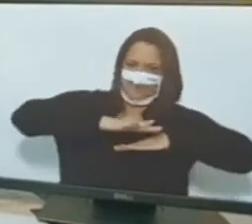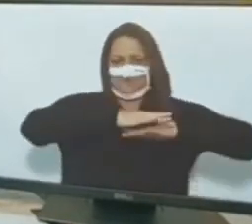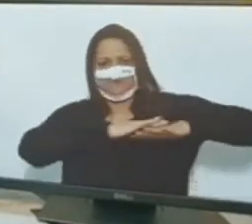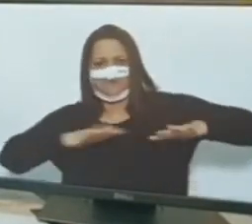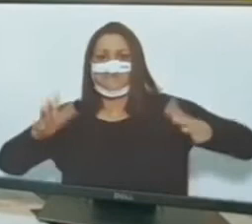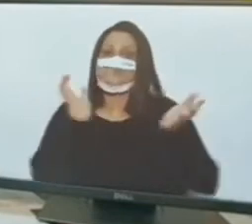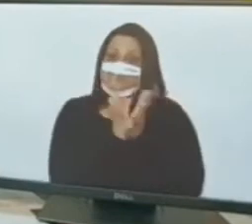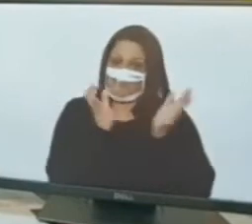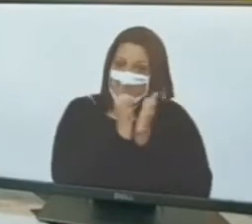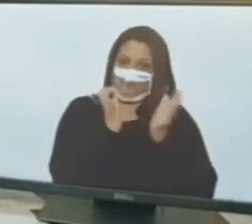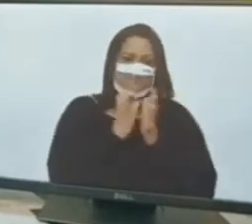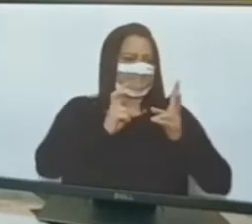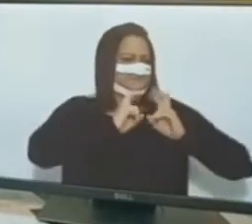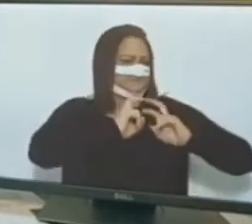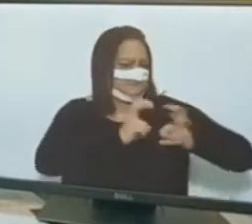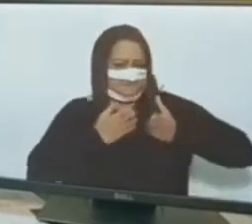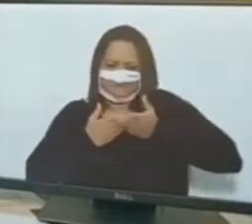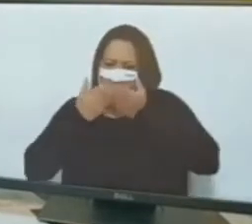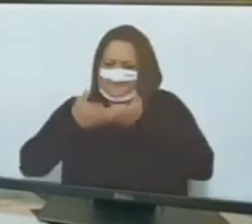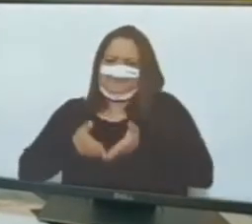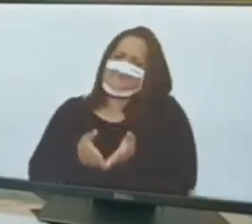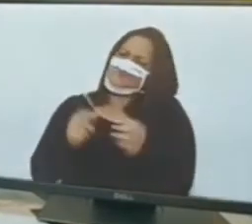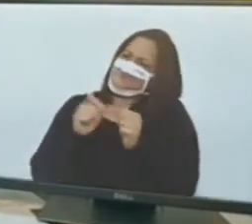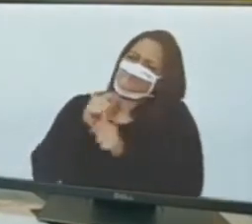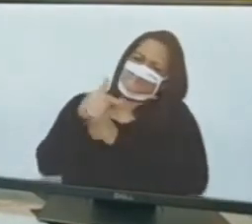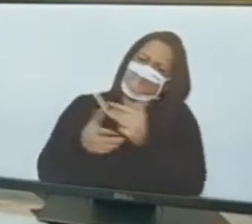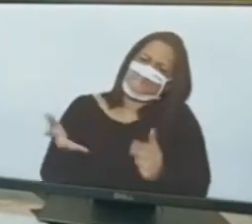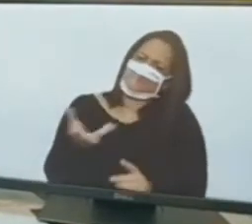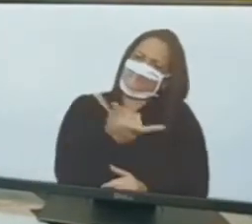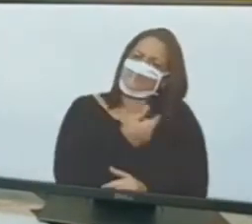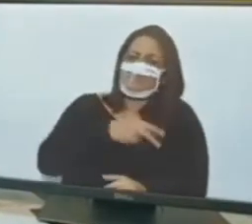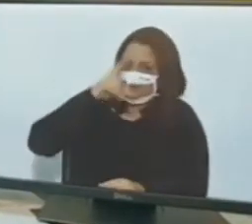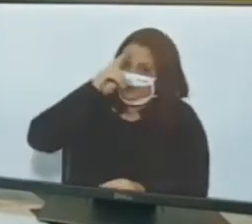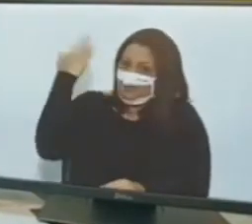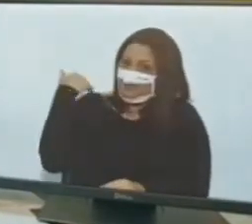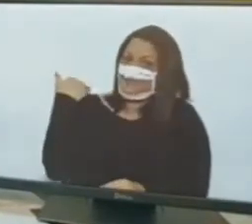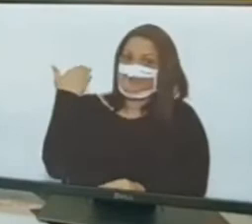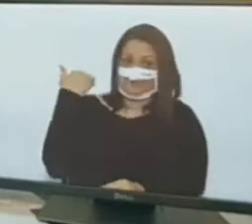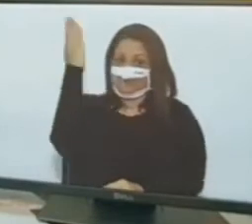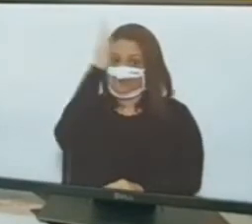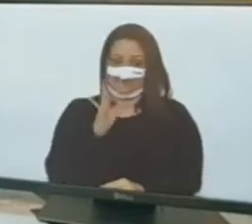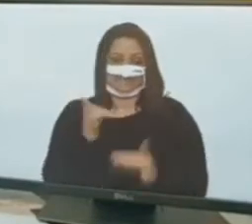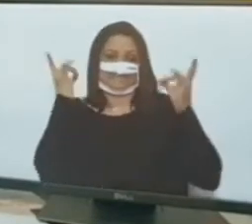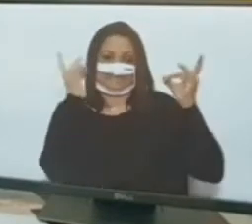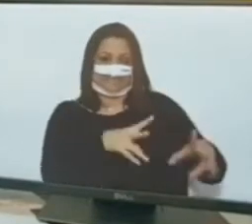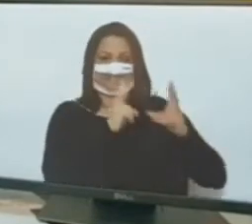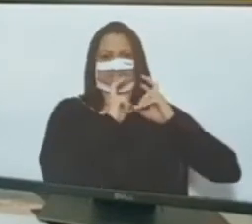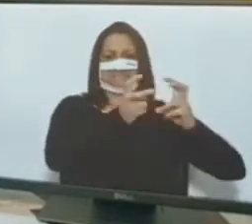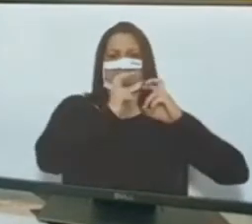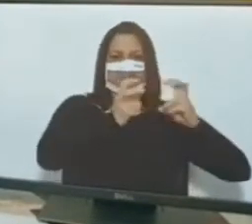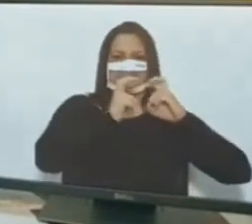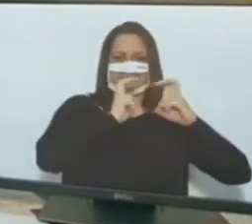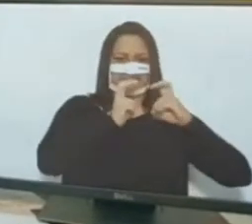malha viária. Fazer um trabalho excepcional. A ferrovia do Brasil. Estamos ressuscitando a ferrovia do Brasil. O ano que vem vai estar pronta aí